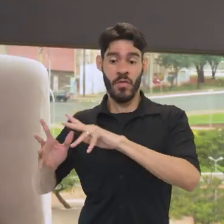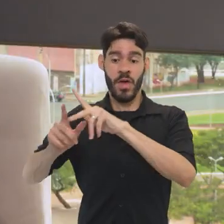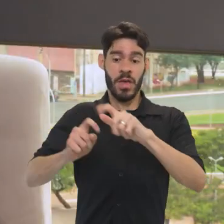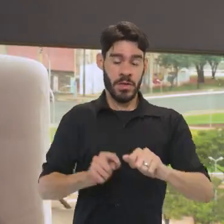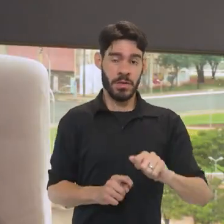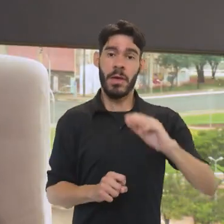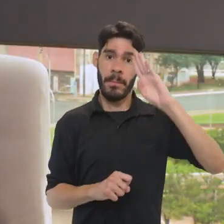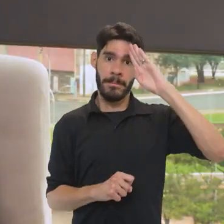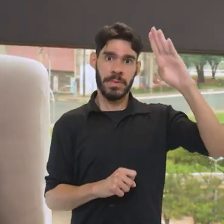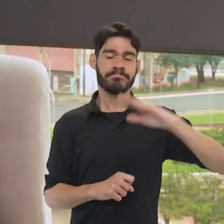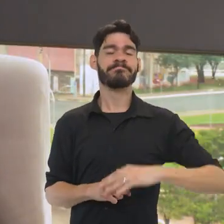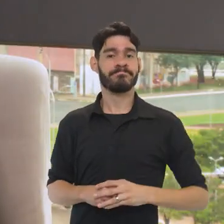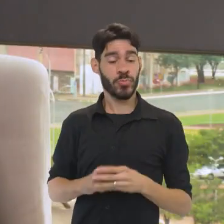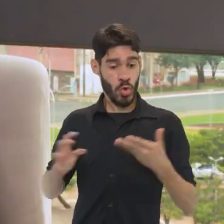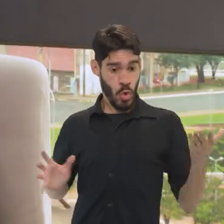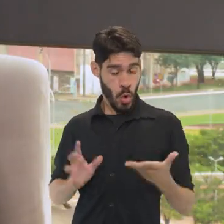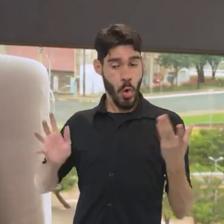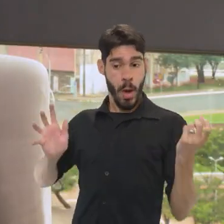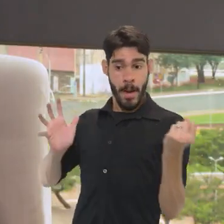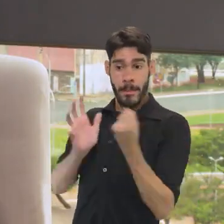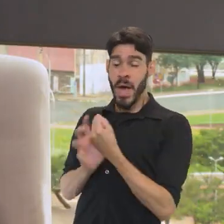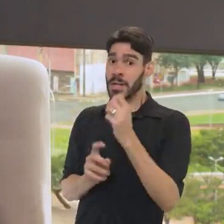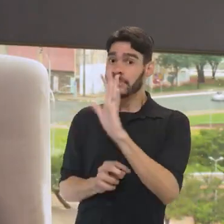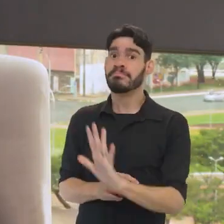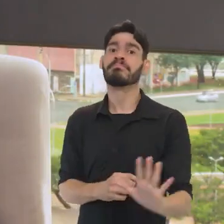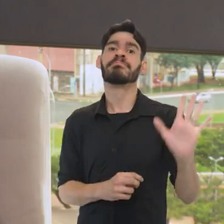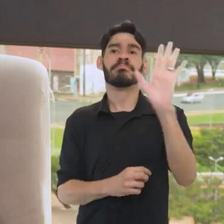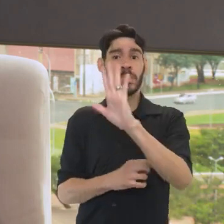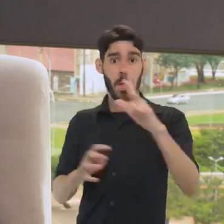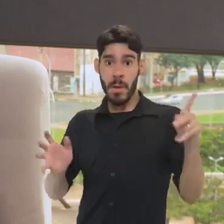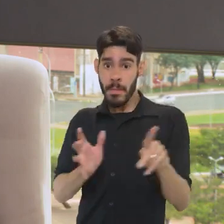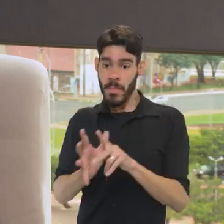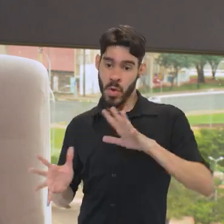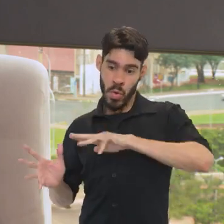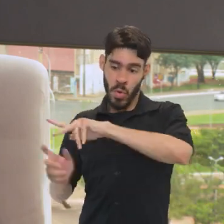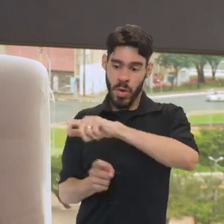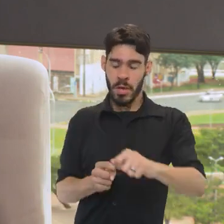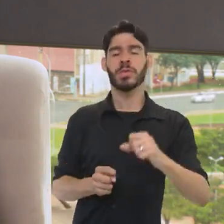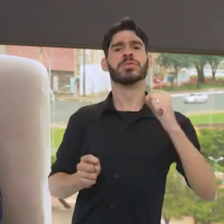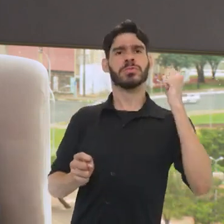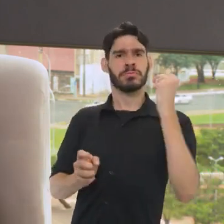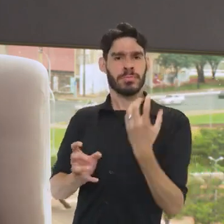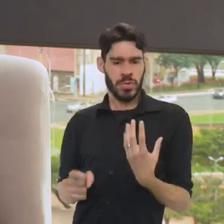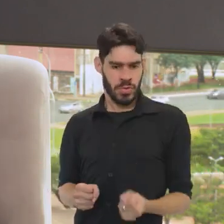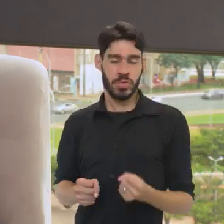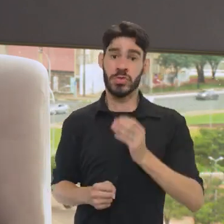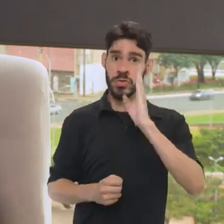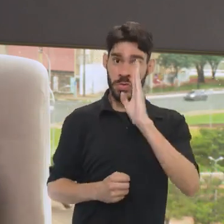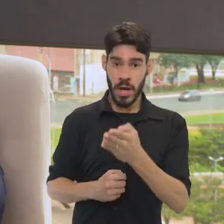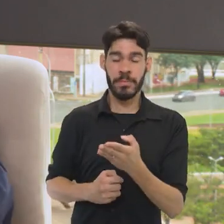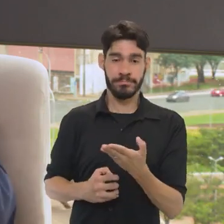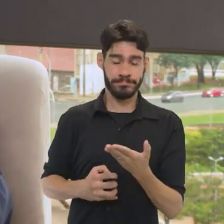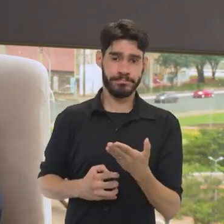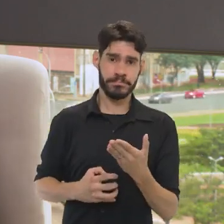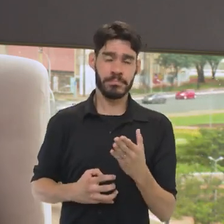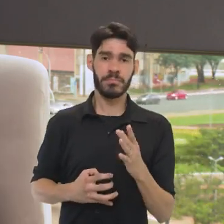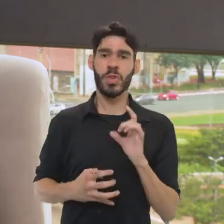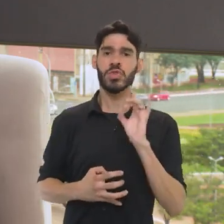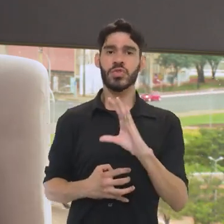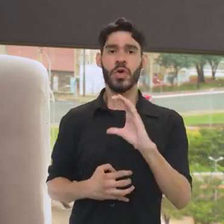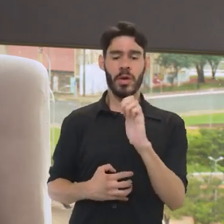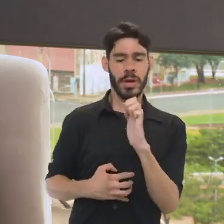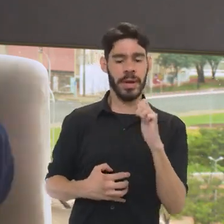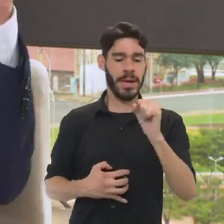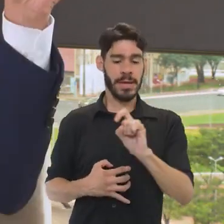até do mundo. E hoje, é um patrimônio nacional, um patrimônio da humanidade, reconhecido, que, inclusive,